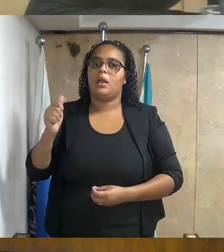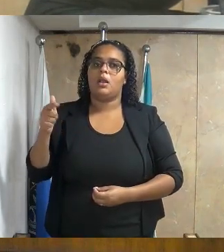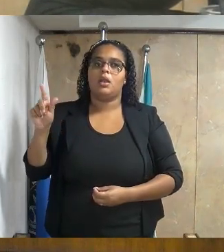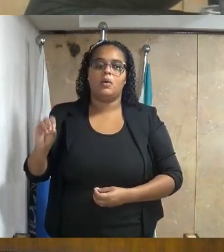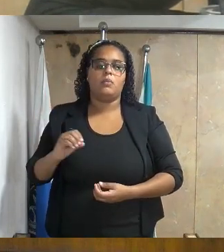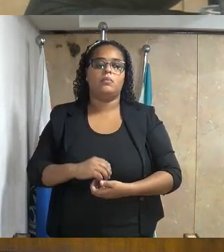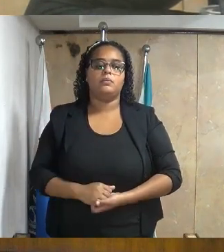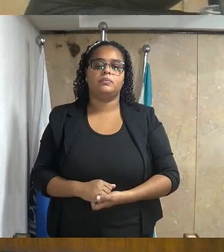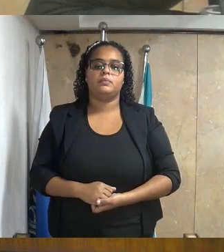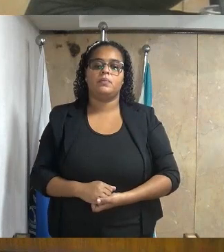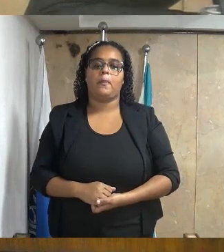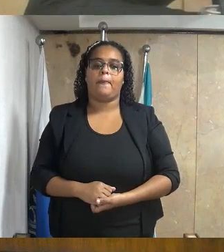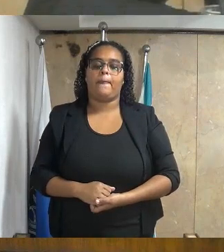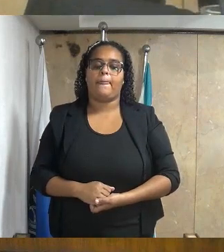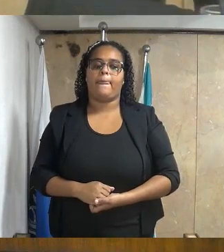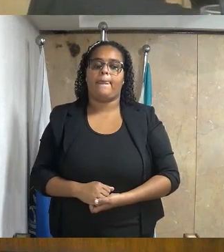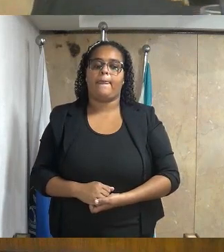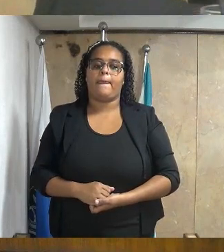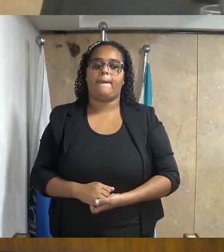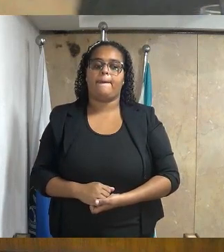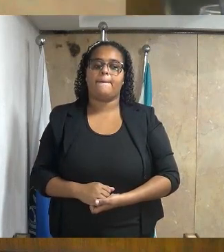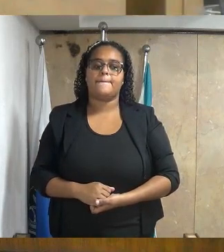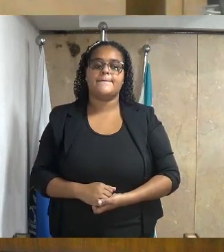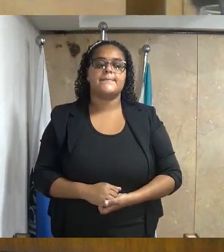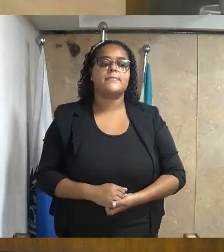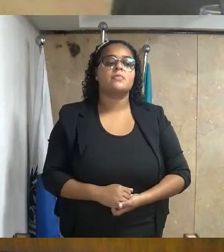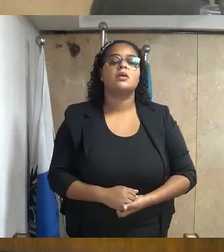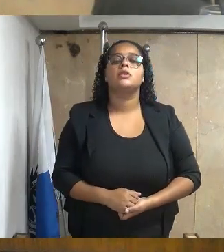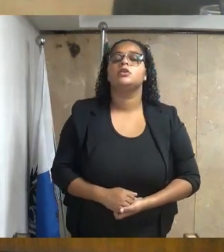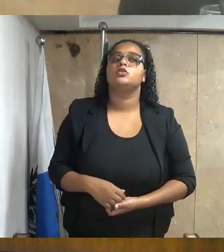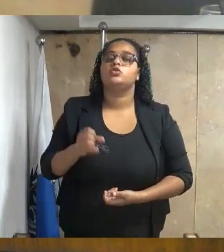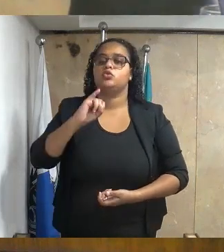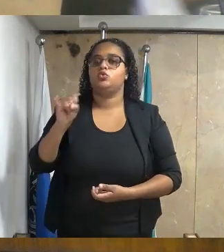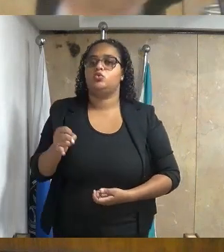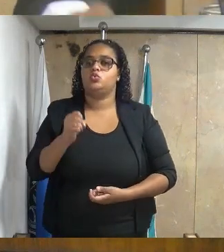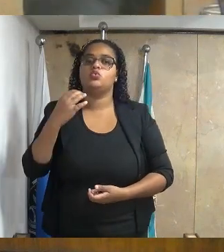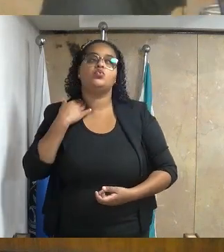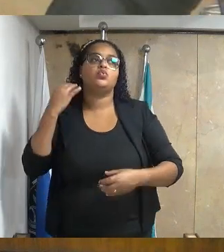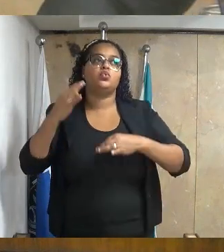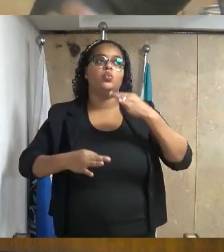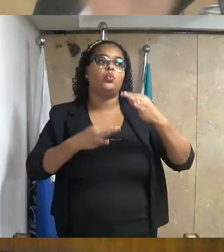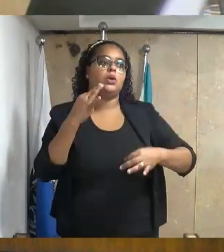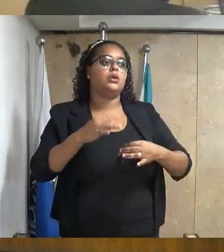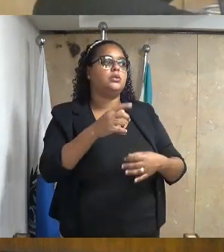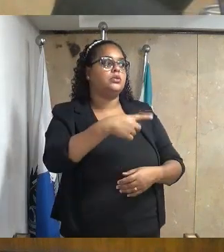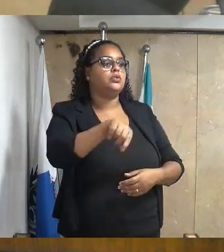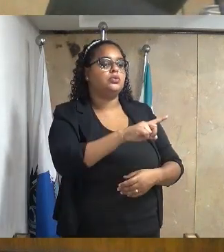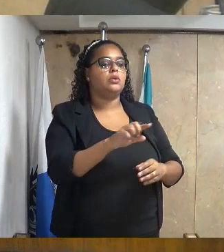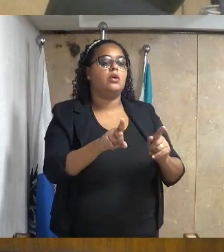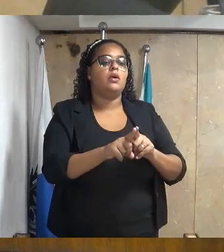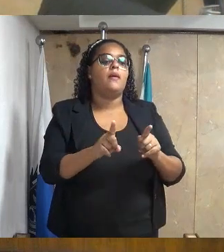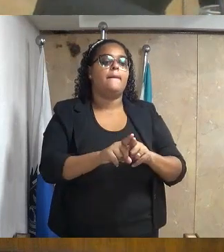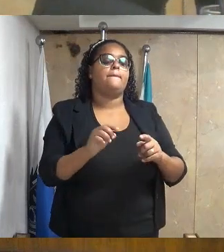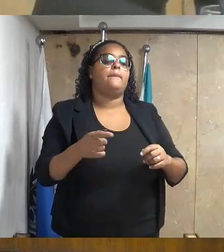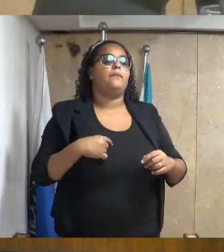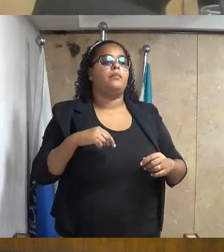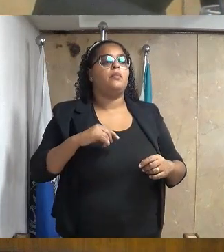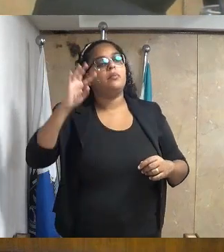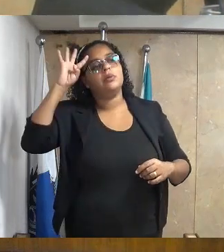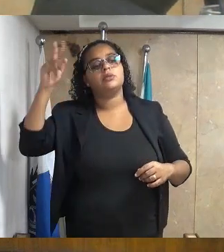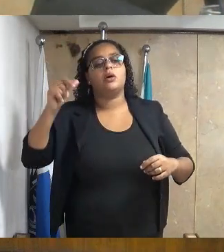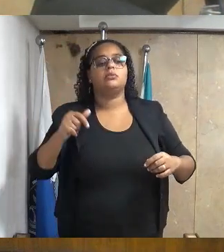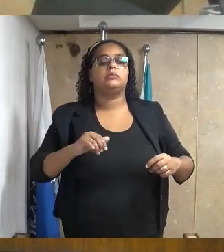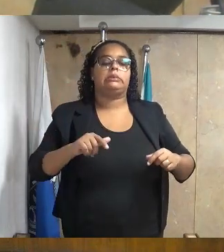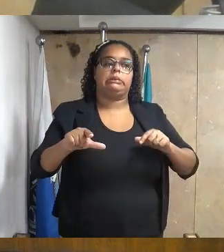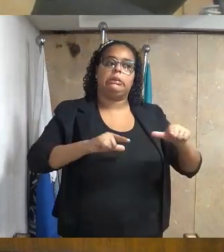de Juiz de Paz e Capelania Eclesiástica do Brasil, por desenvolver um incansável trabalho em